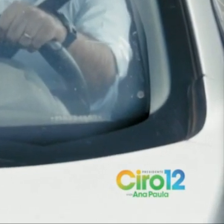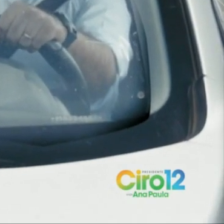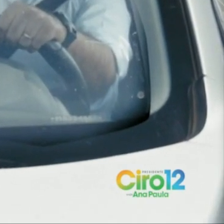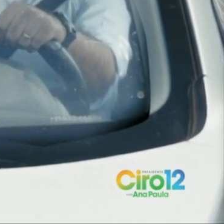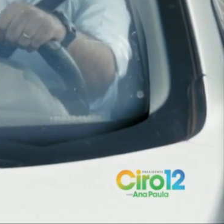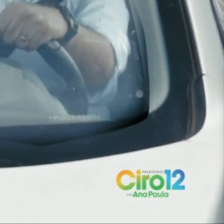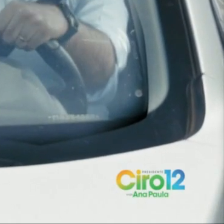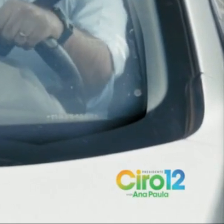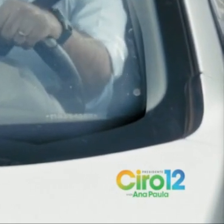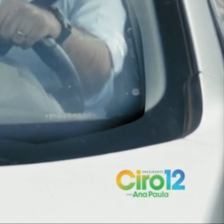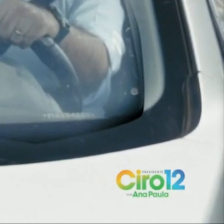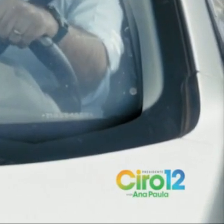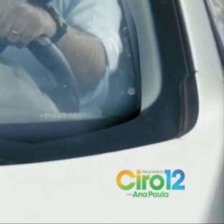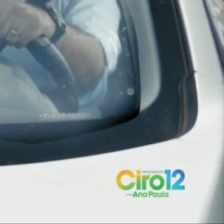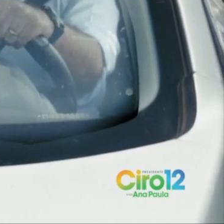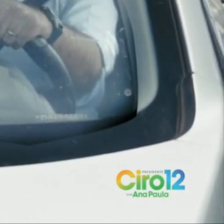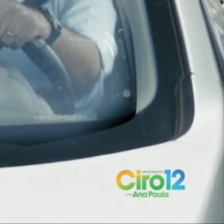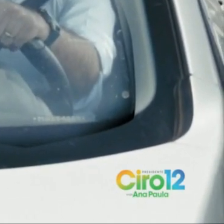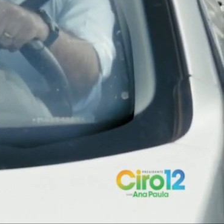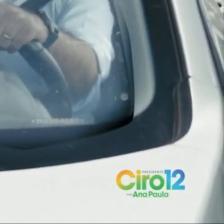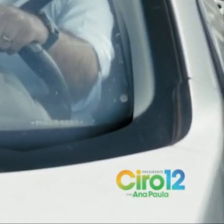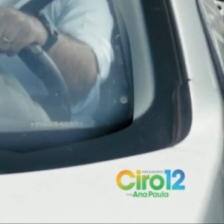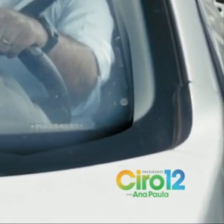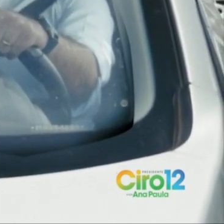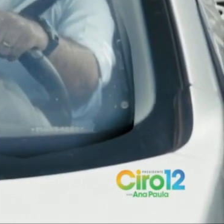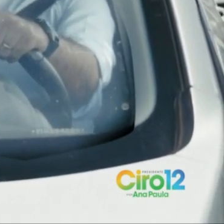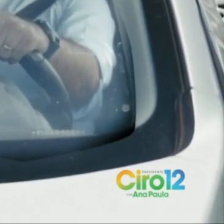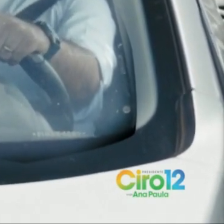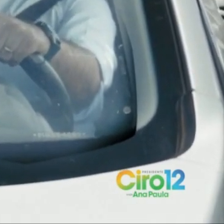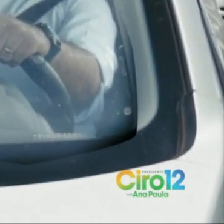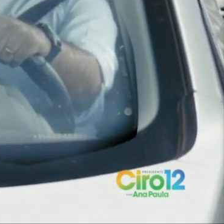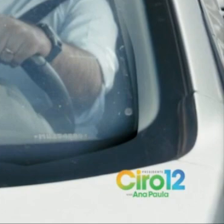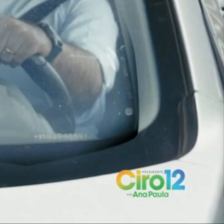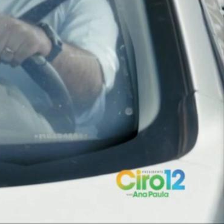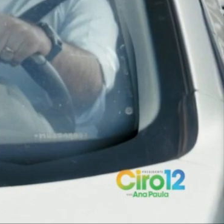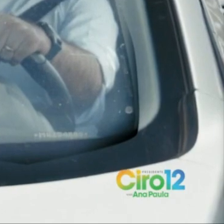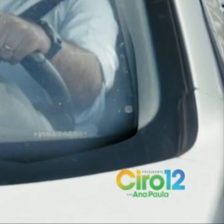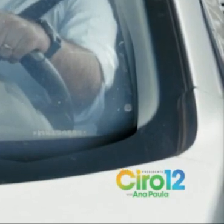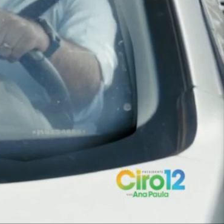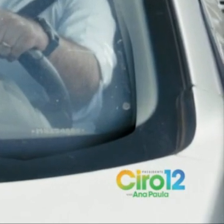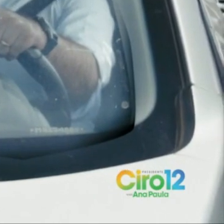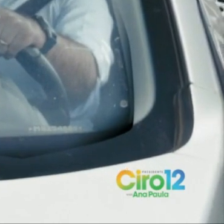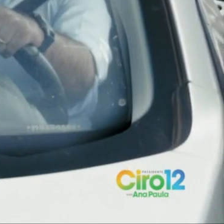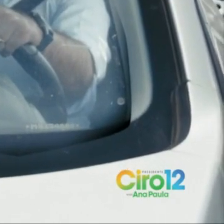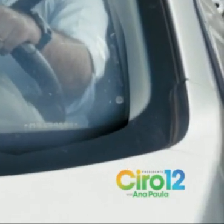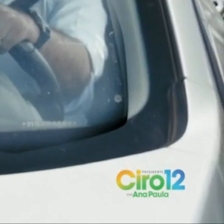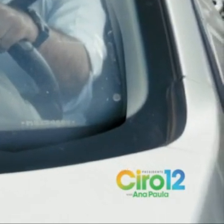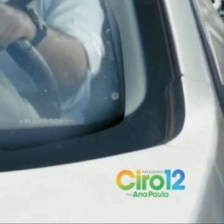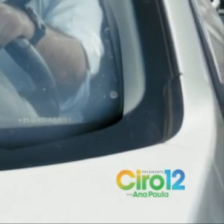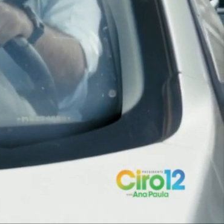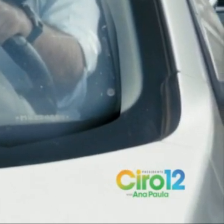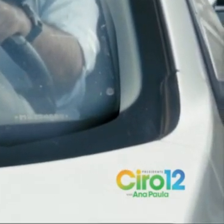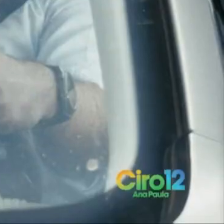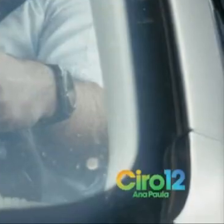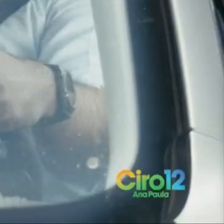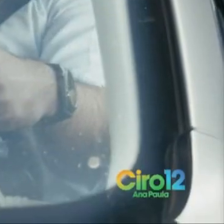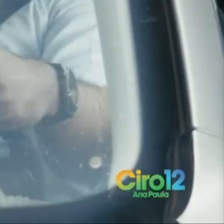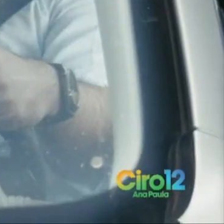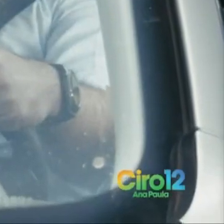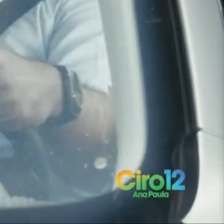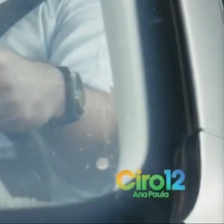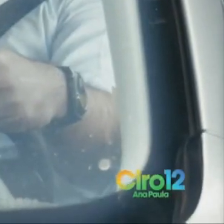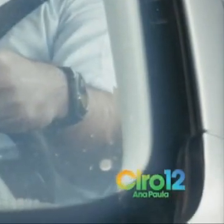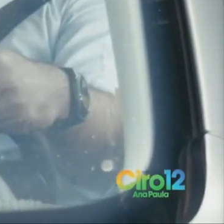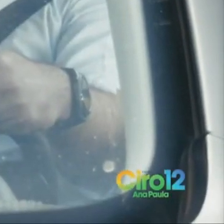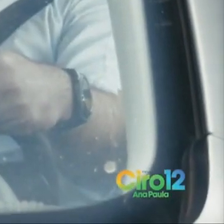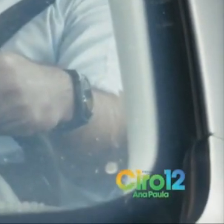pense nos políticos que te colocaram nessa situação e como você é capaz de fazer a mudança com o seu voto. As obras